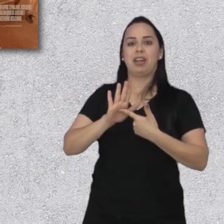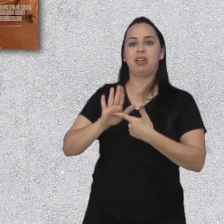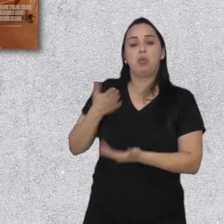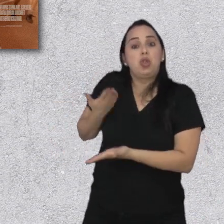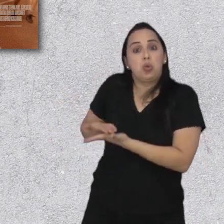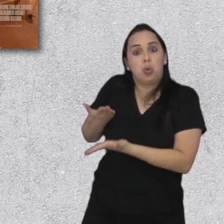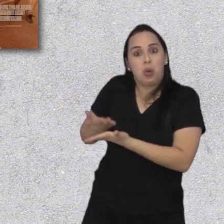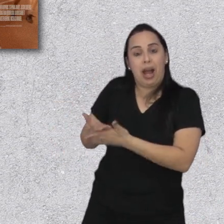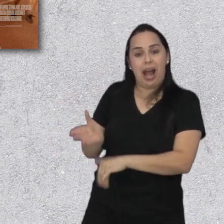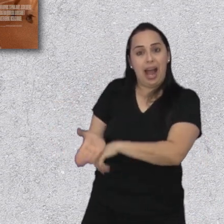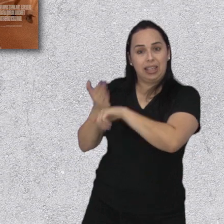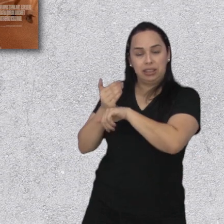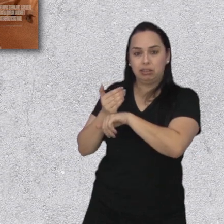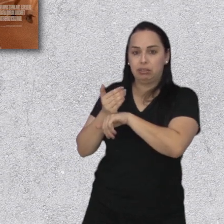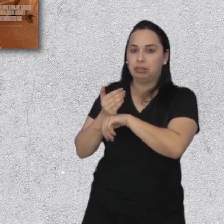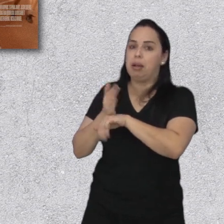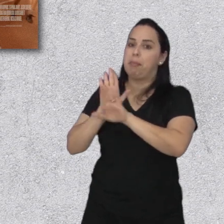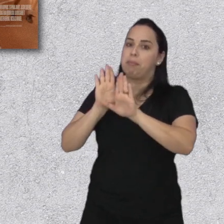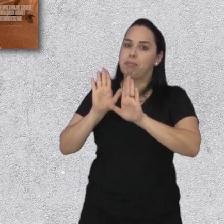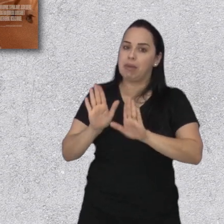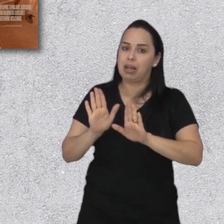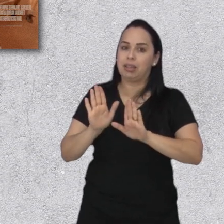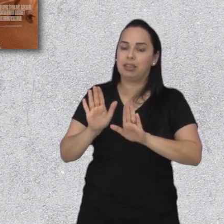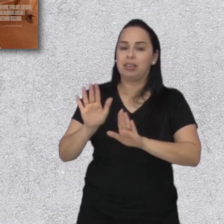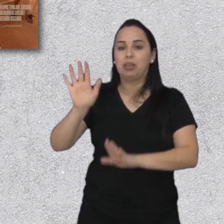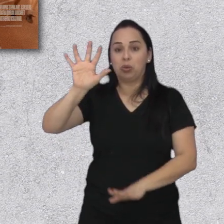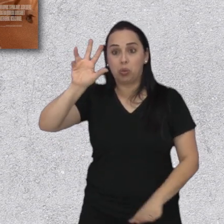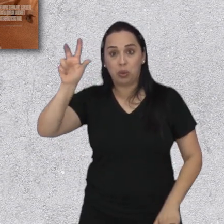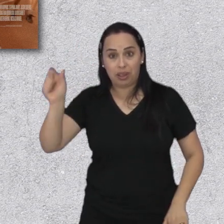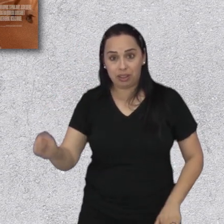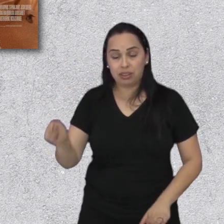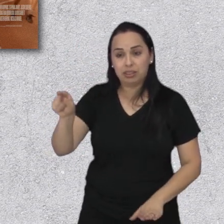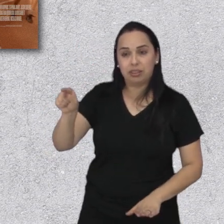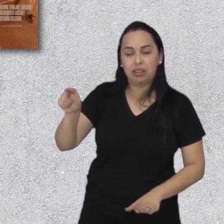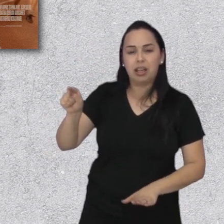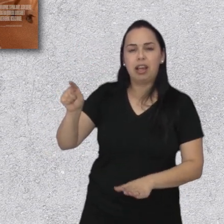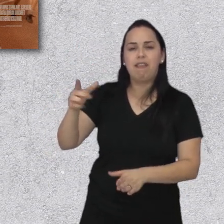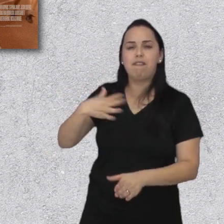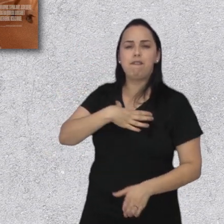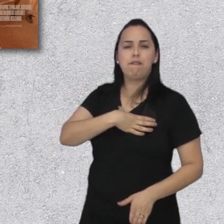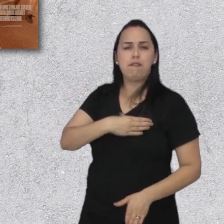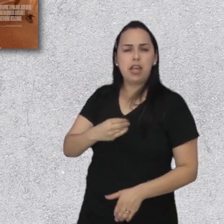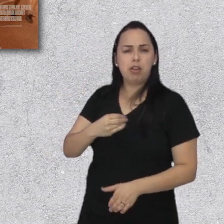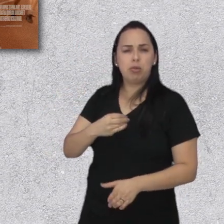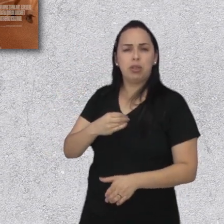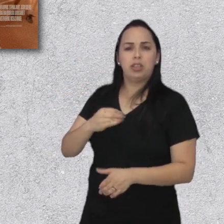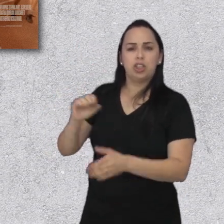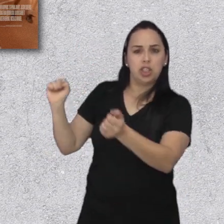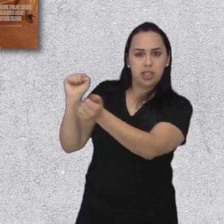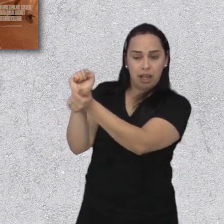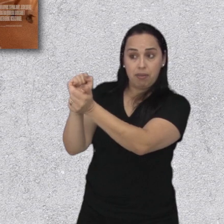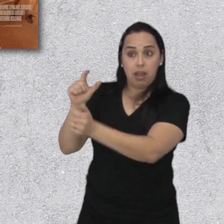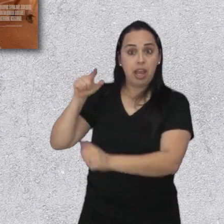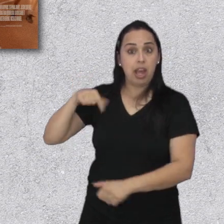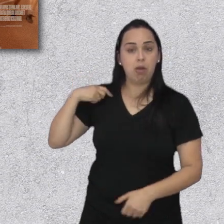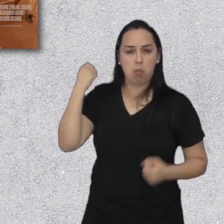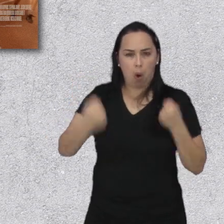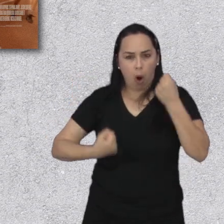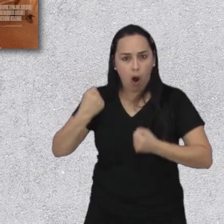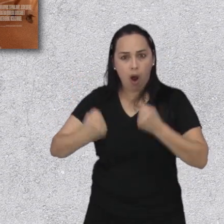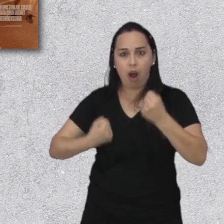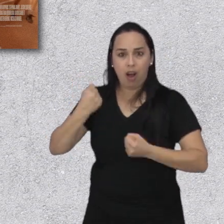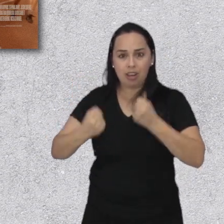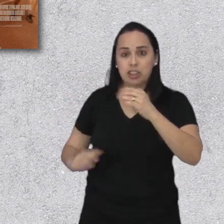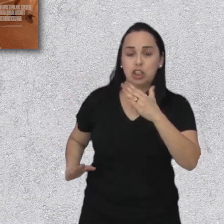superioridade ariana. Mas do outro lado do oceano, um afro-americano, filho de escravos, quebrava recordes mundiais na